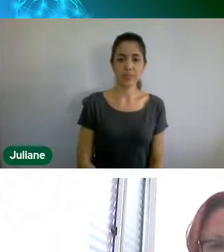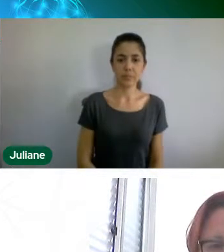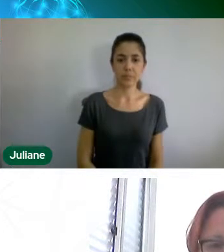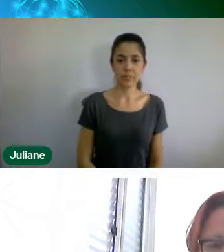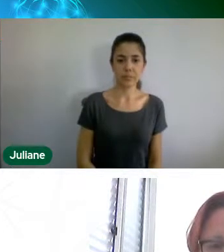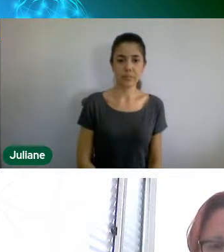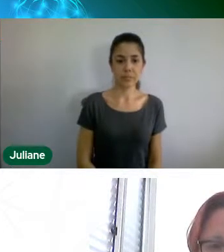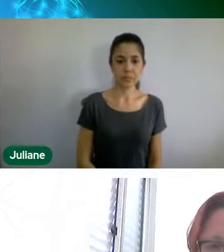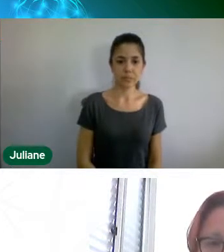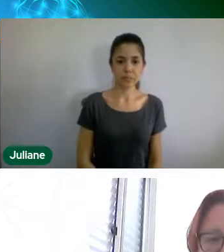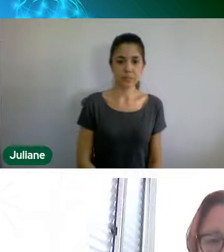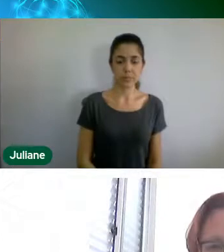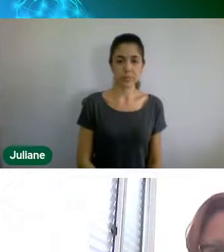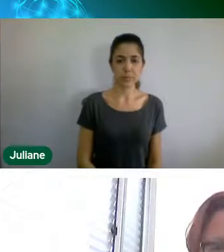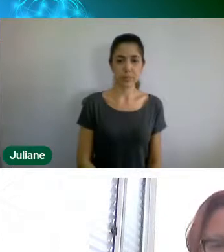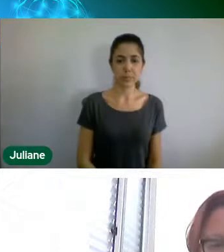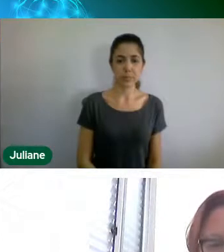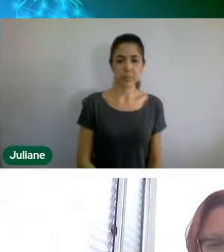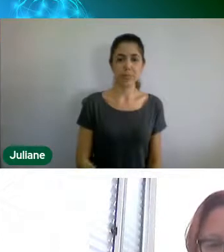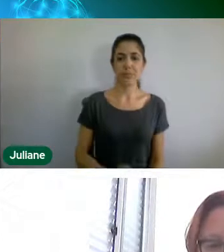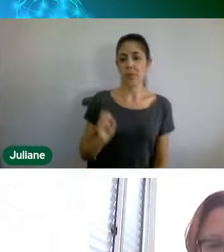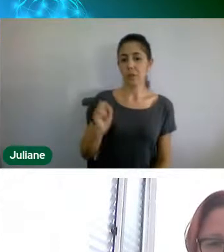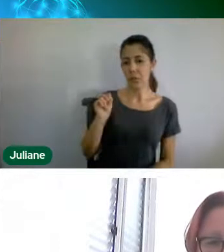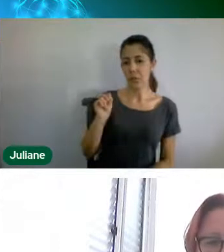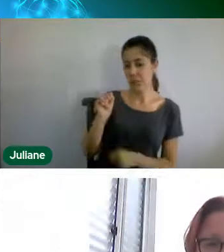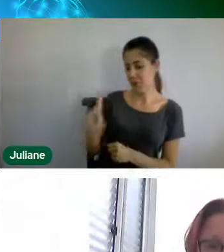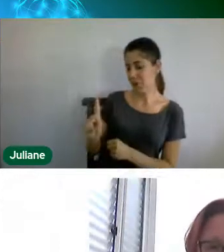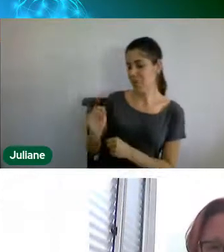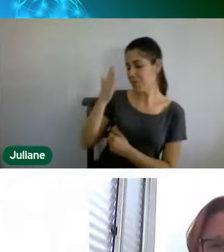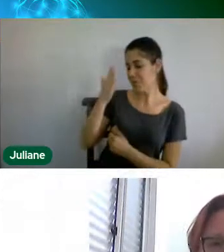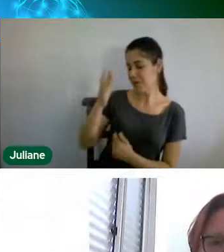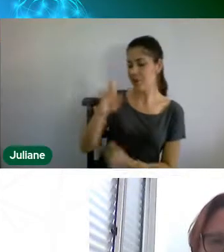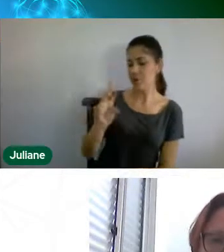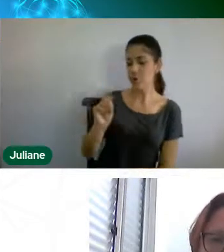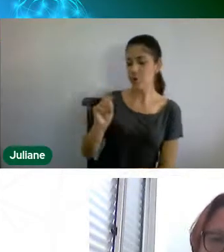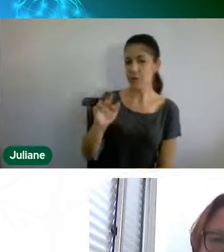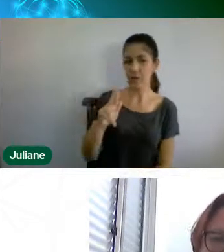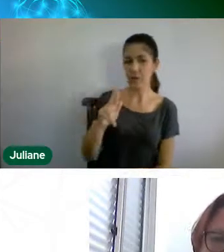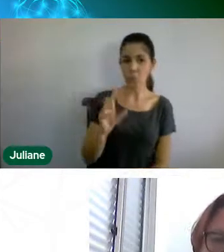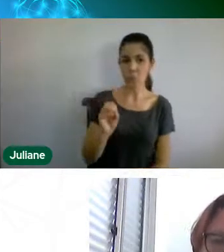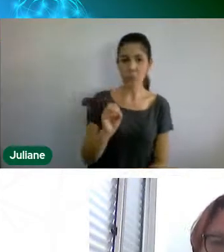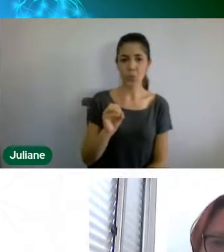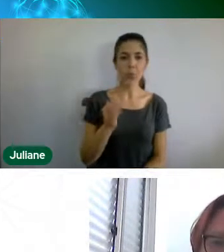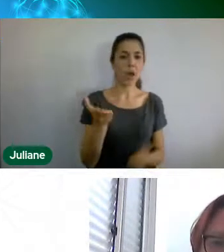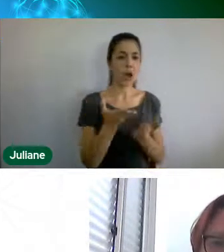Ok, obrigada, Rodrigo. Professora Dayana?